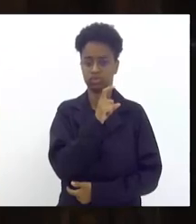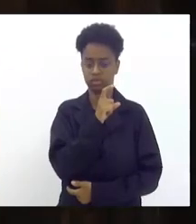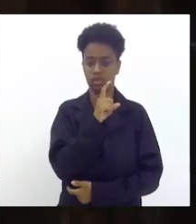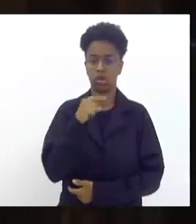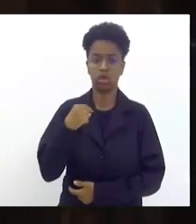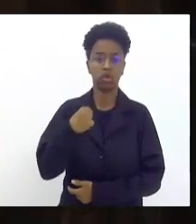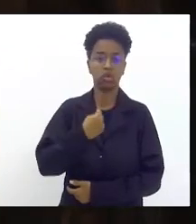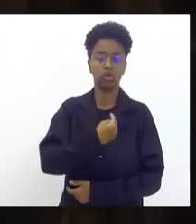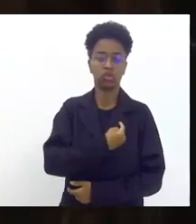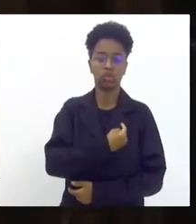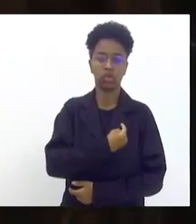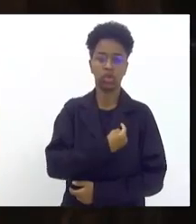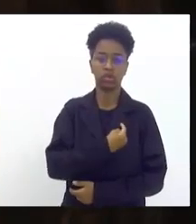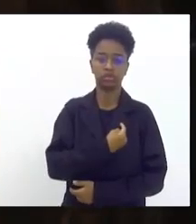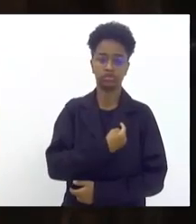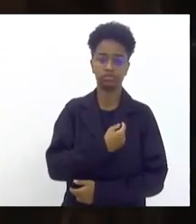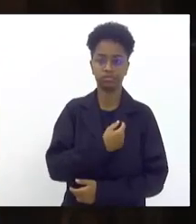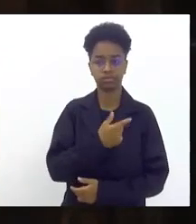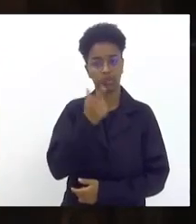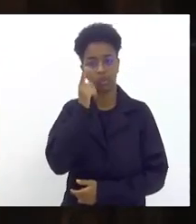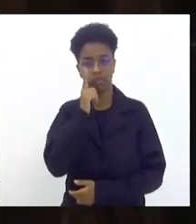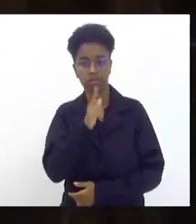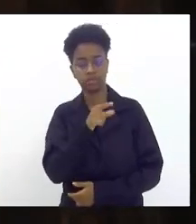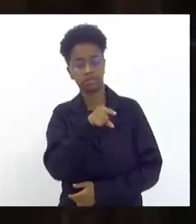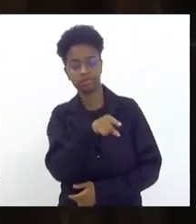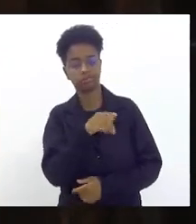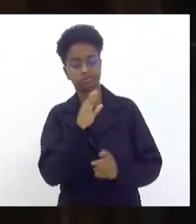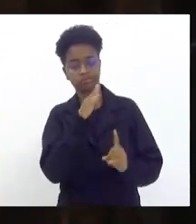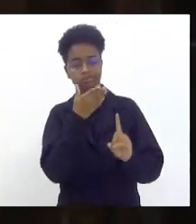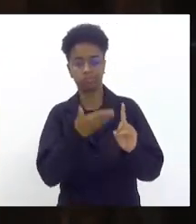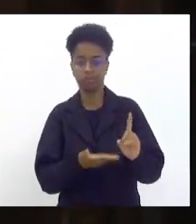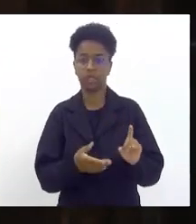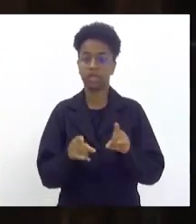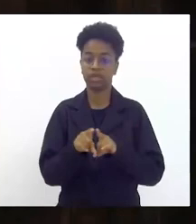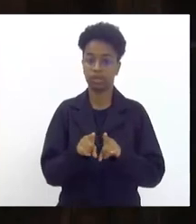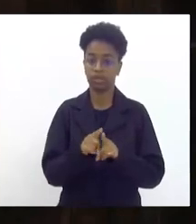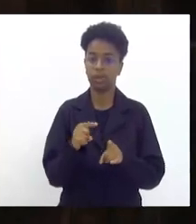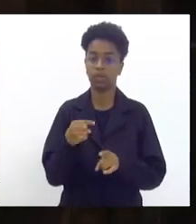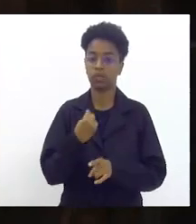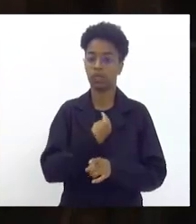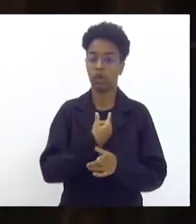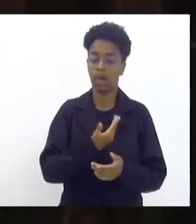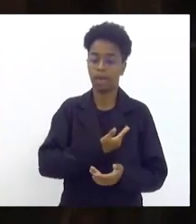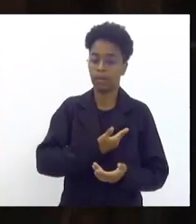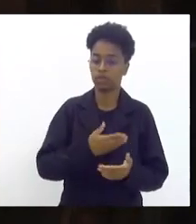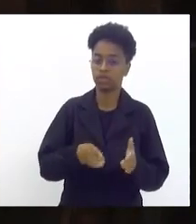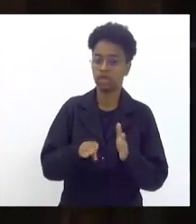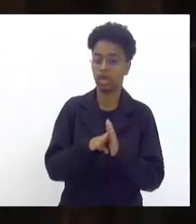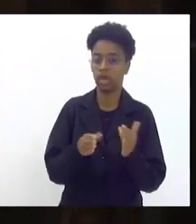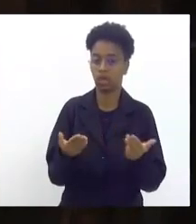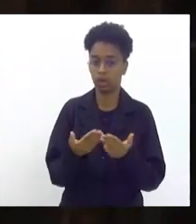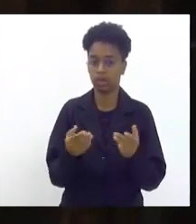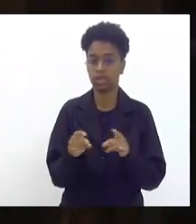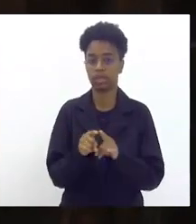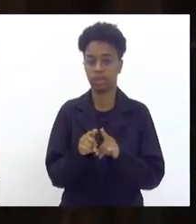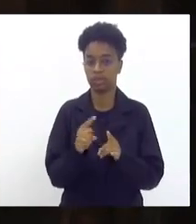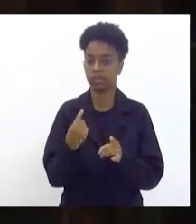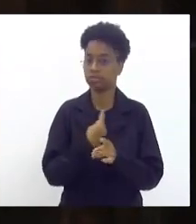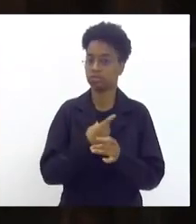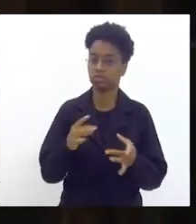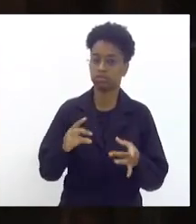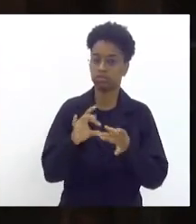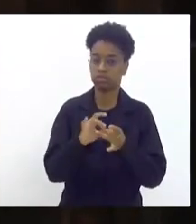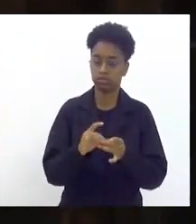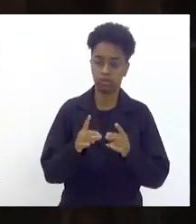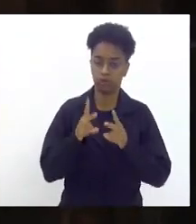fazer a intendente ser reconhecida e agora com o nosso companheiro chegando também Pedro estamos aí para somar força Mocidade